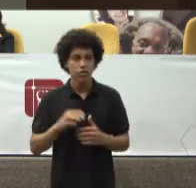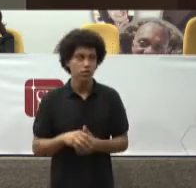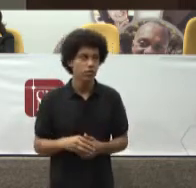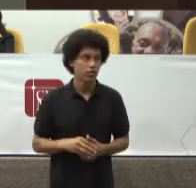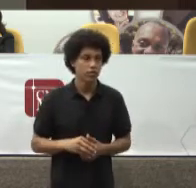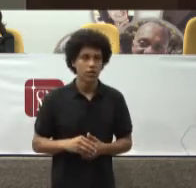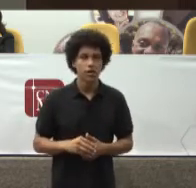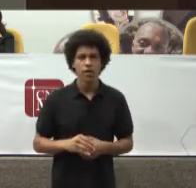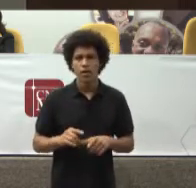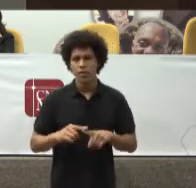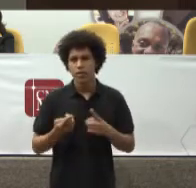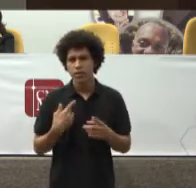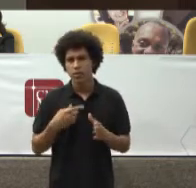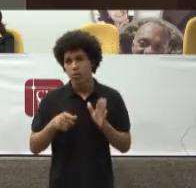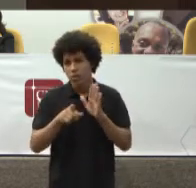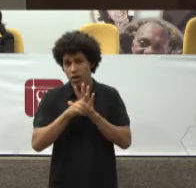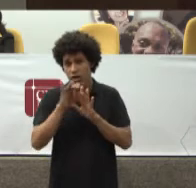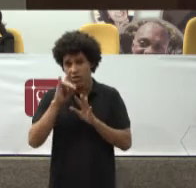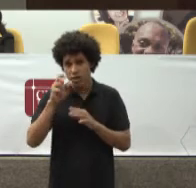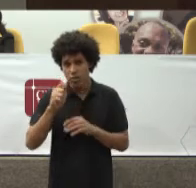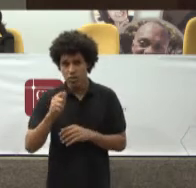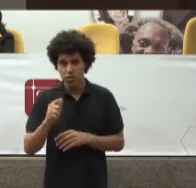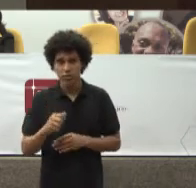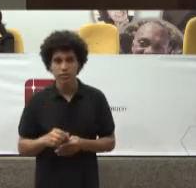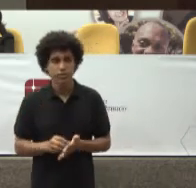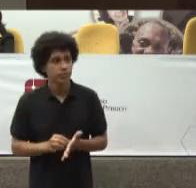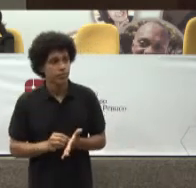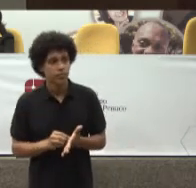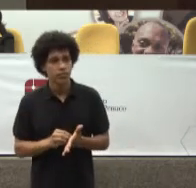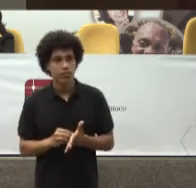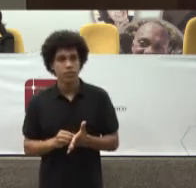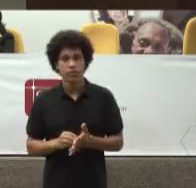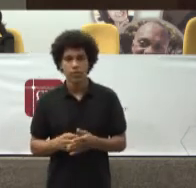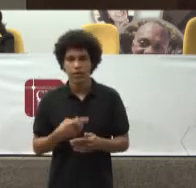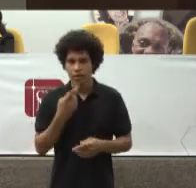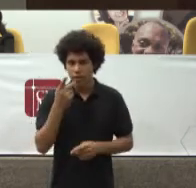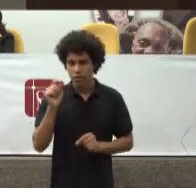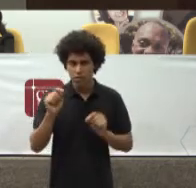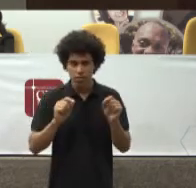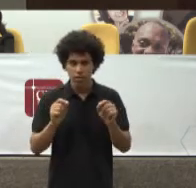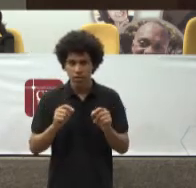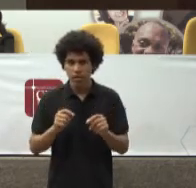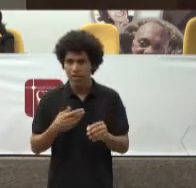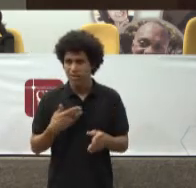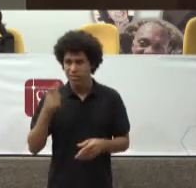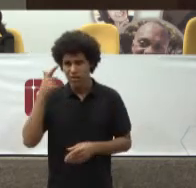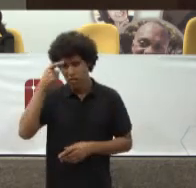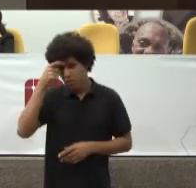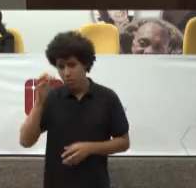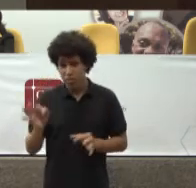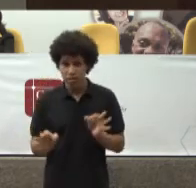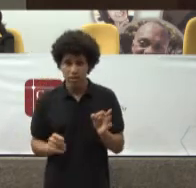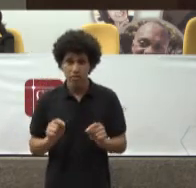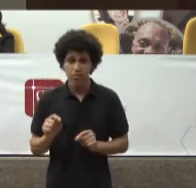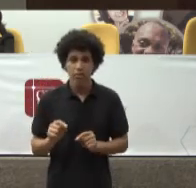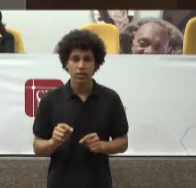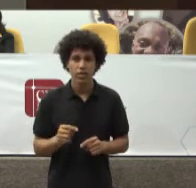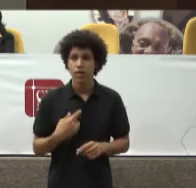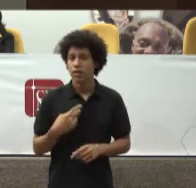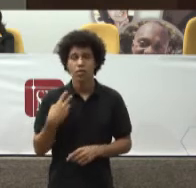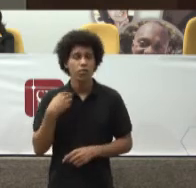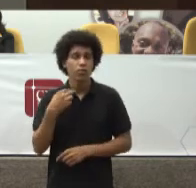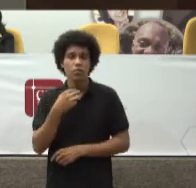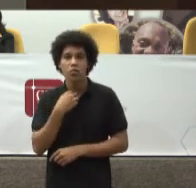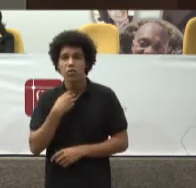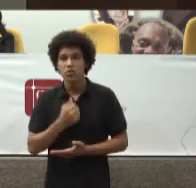Mas o legislador Ordinário Acabou por dizer Aquilo que se compreende Por integralidade Não pode o Poder Judiciário